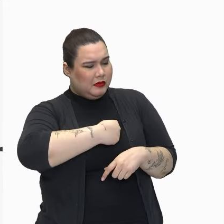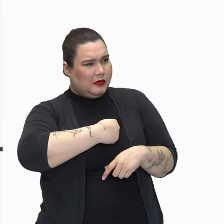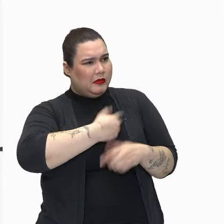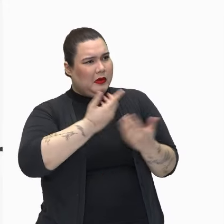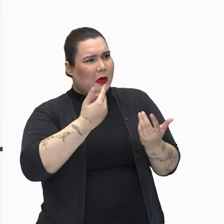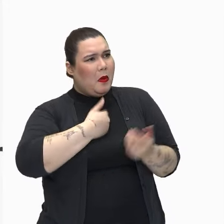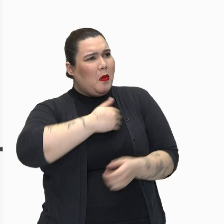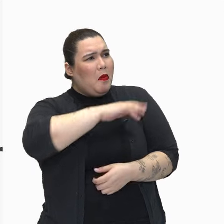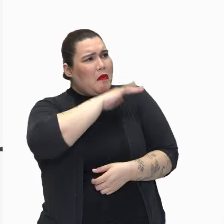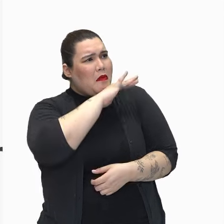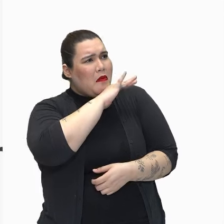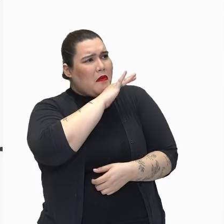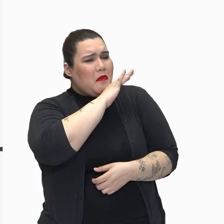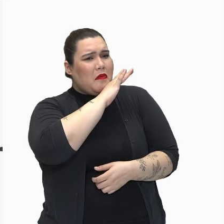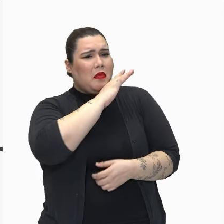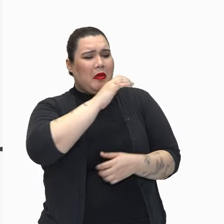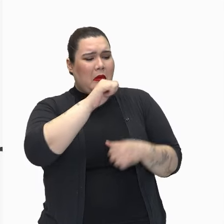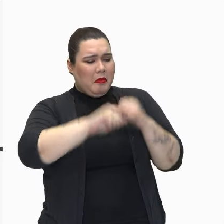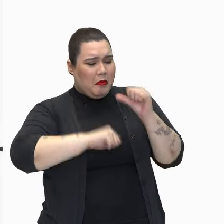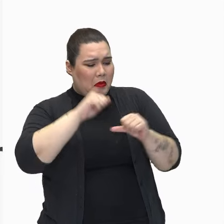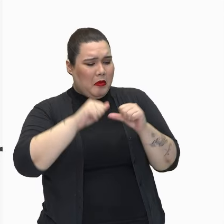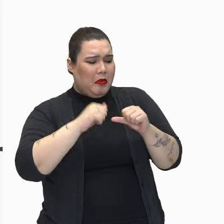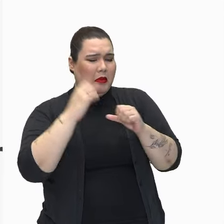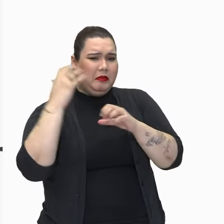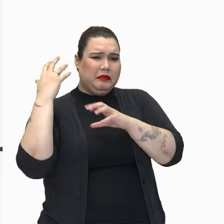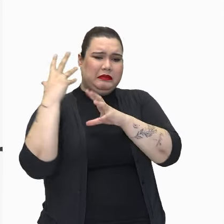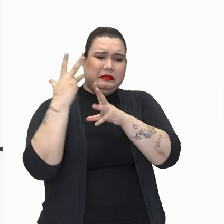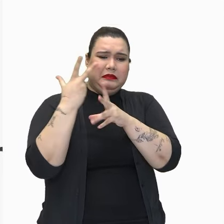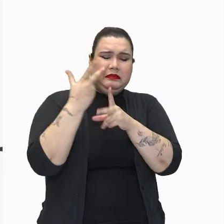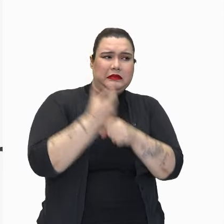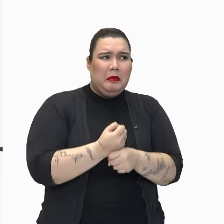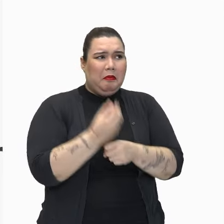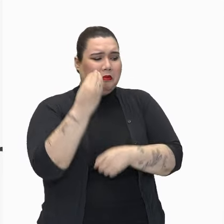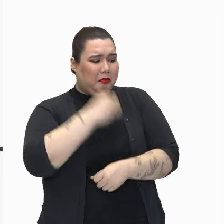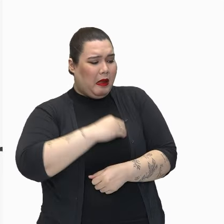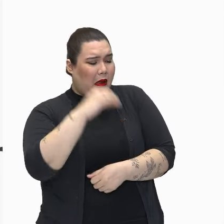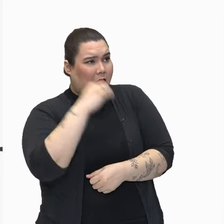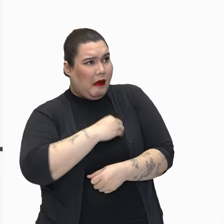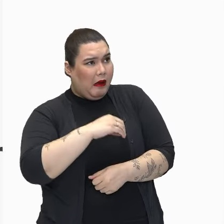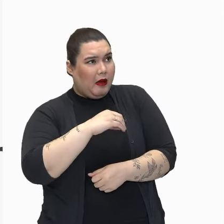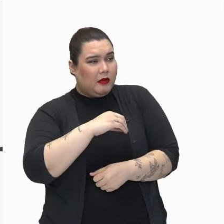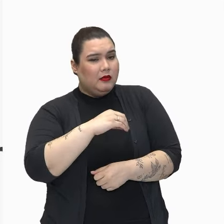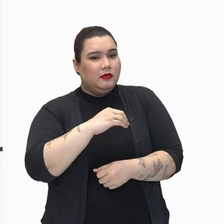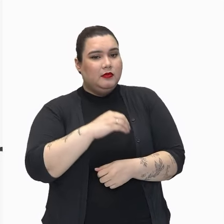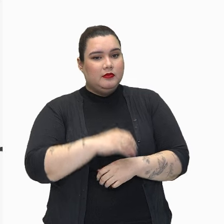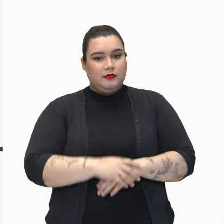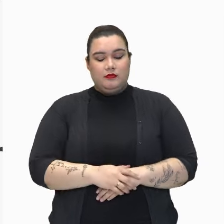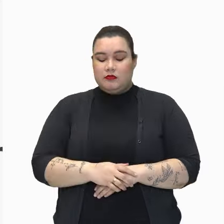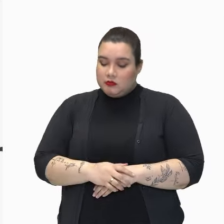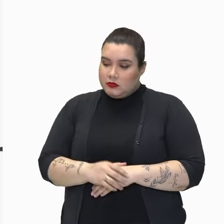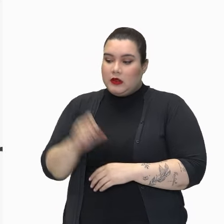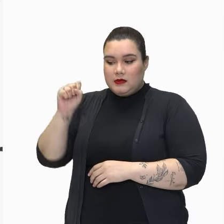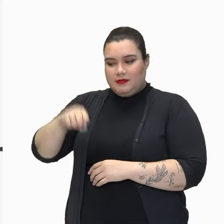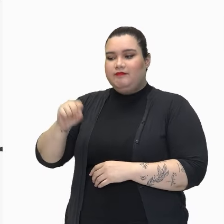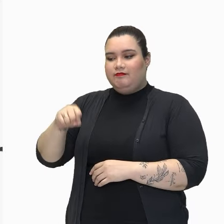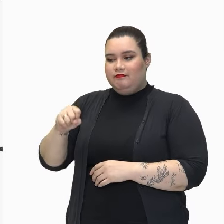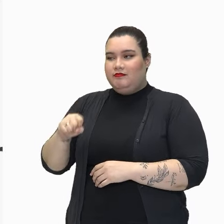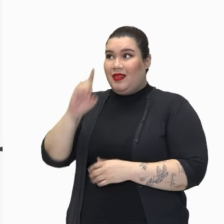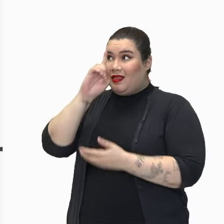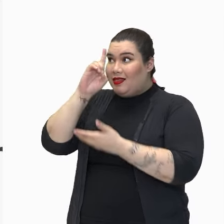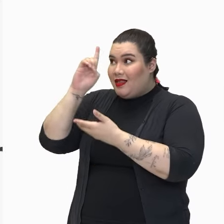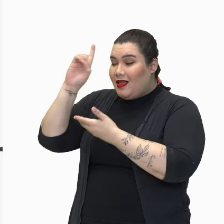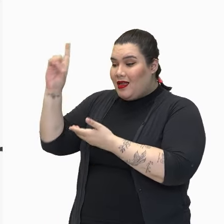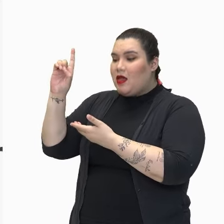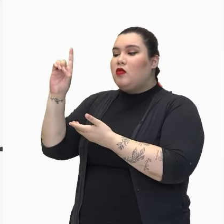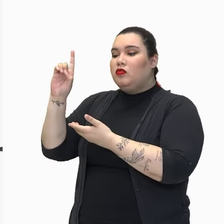ruindade que fiz, e tendo nas costas tanto pecado mortal? Tem, meu filho. Deus mede a espora